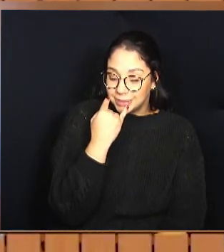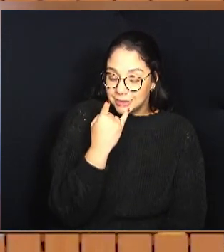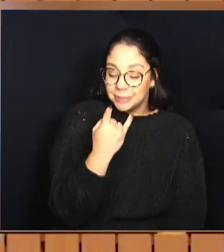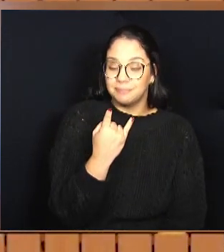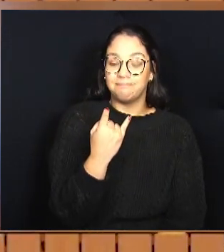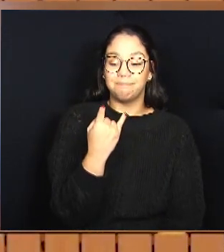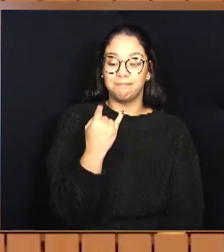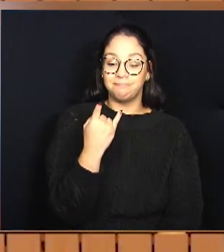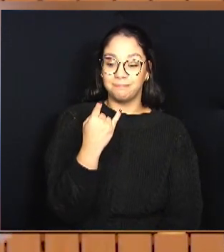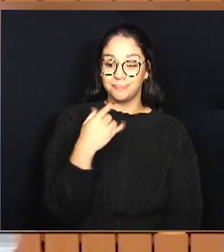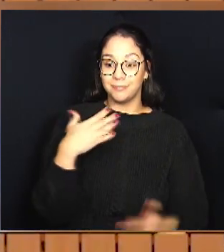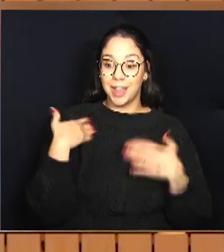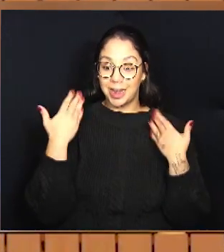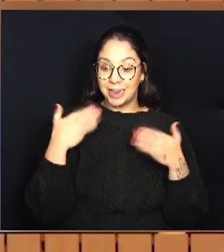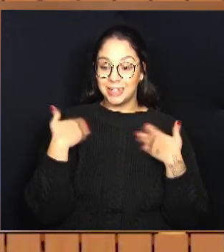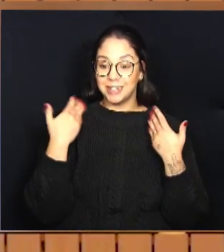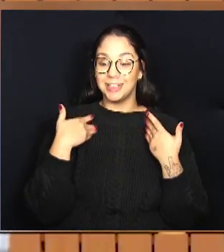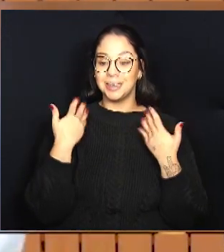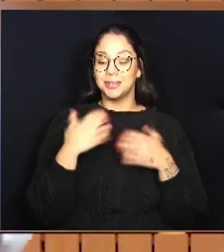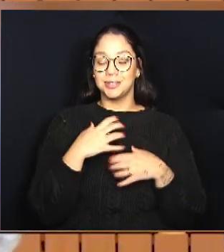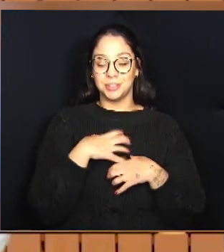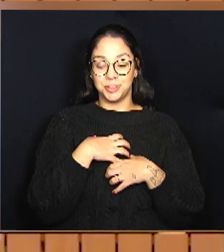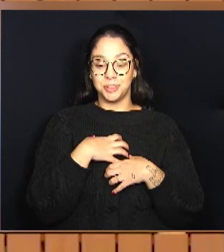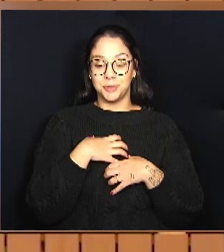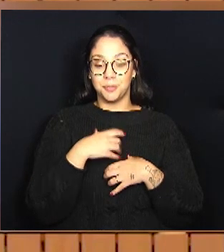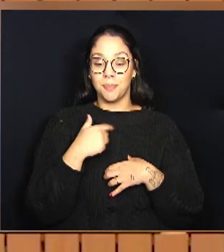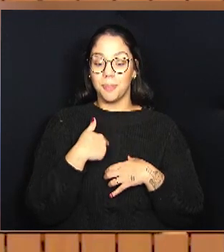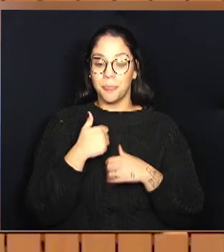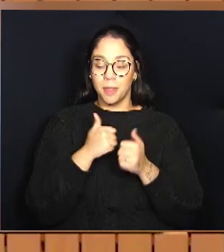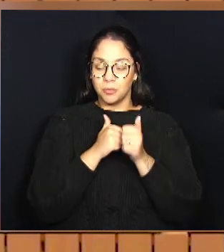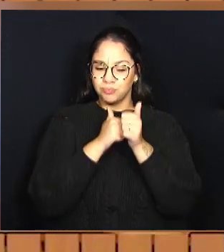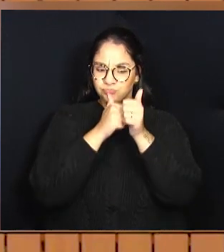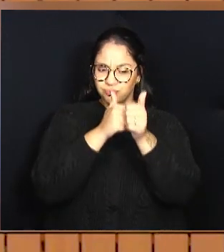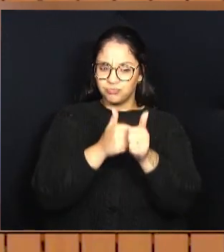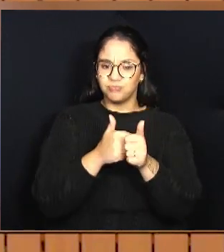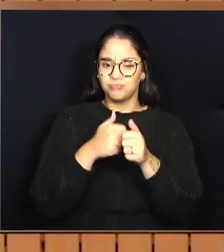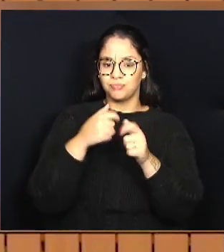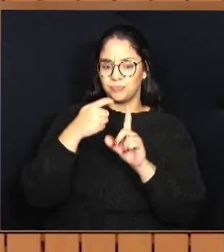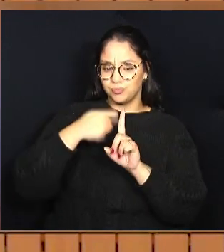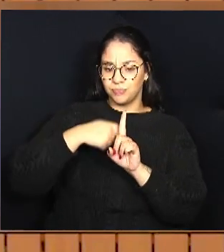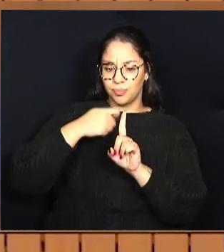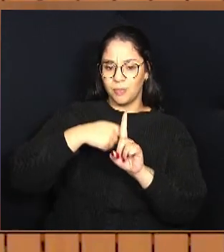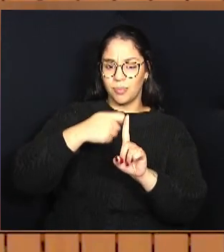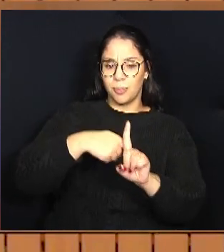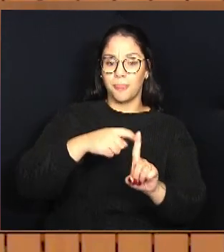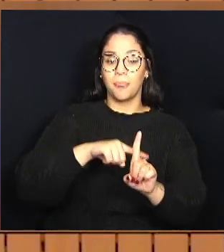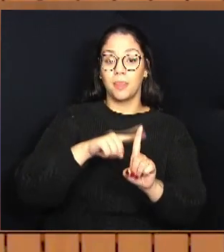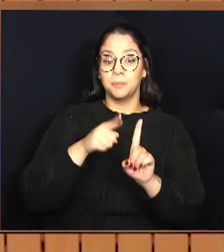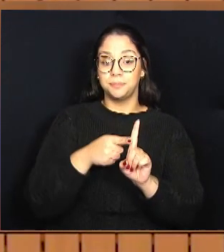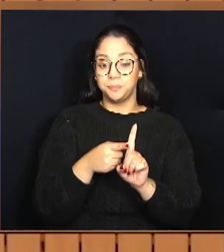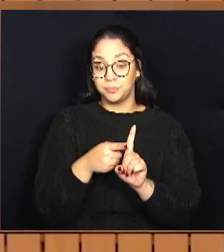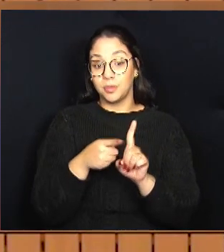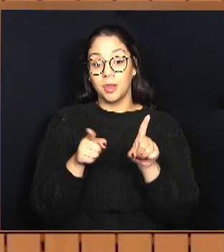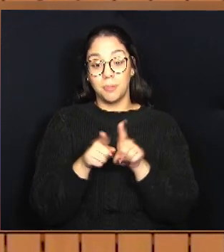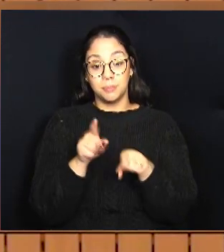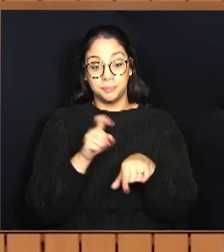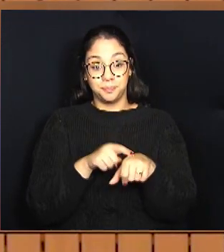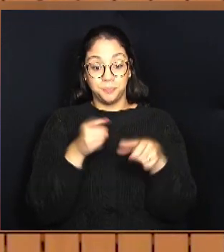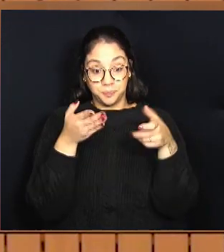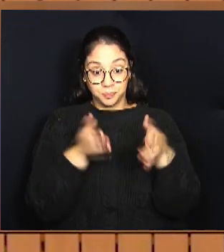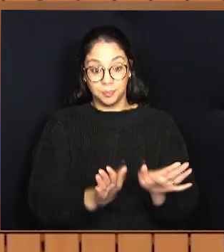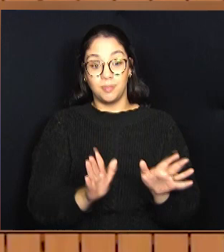me trazia muita alegria. Eu acompanhava ali os pré-natais, enfim, quando